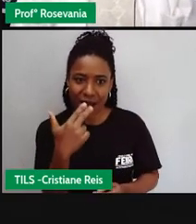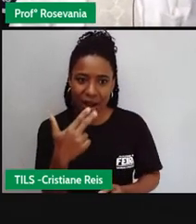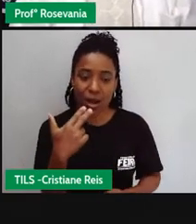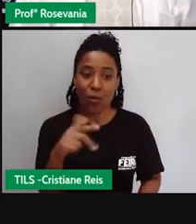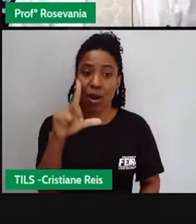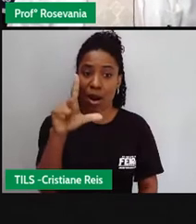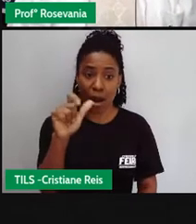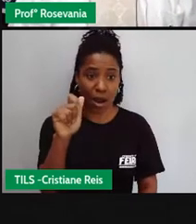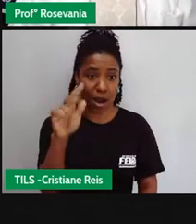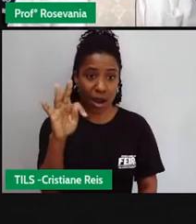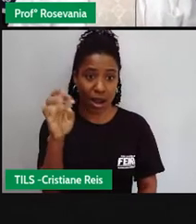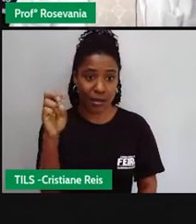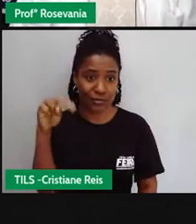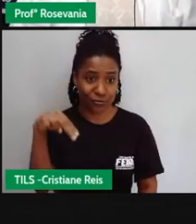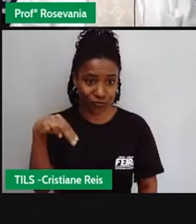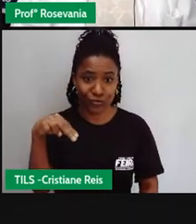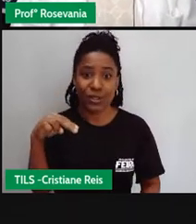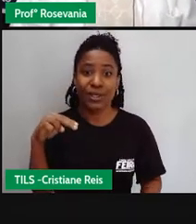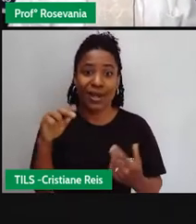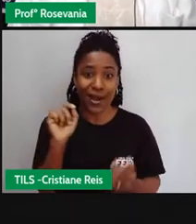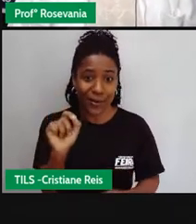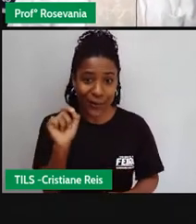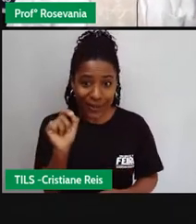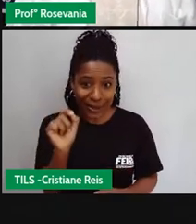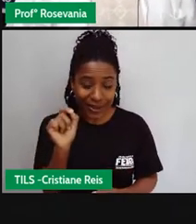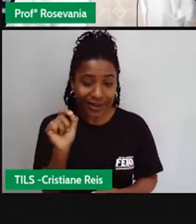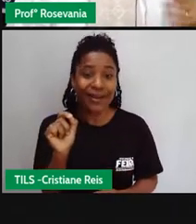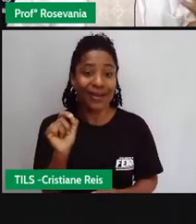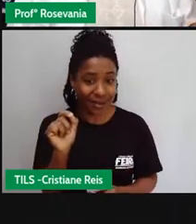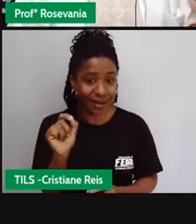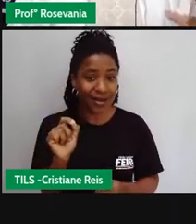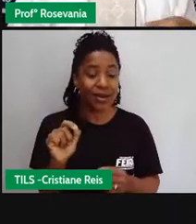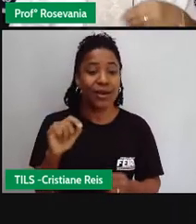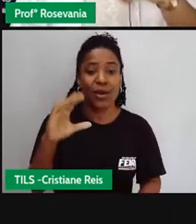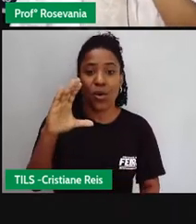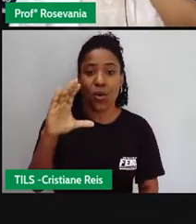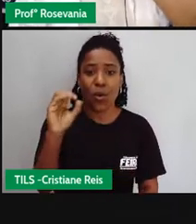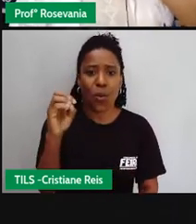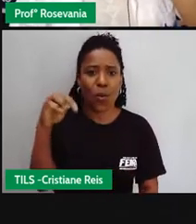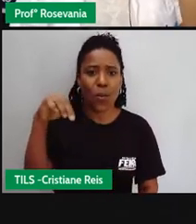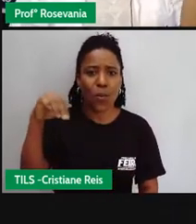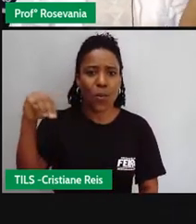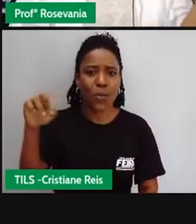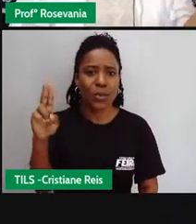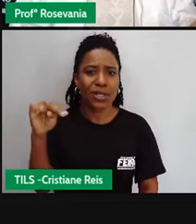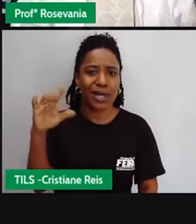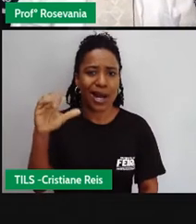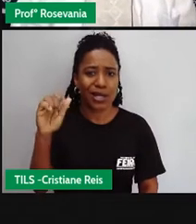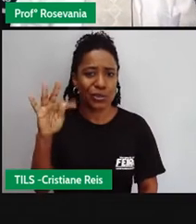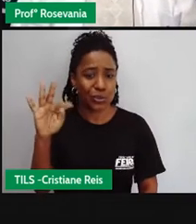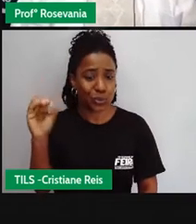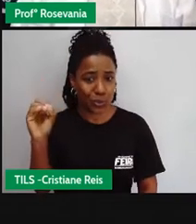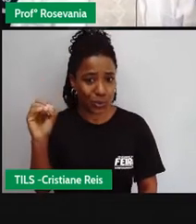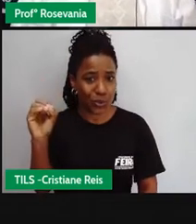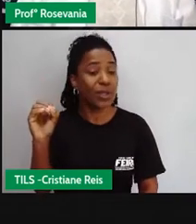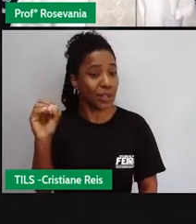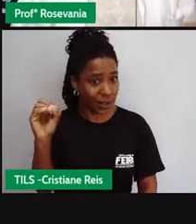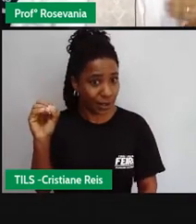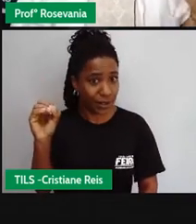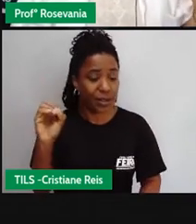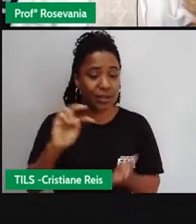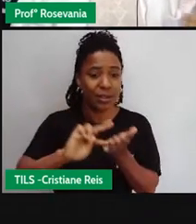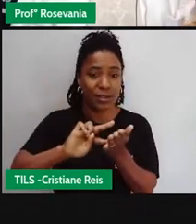português, que é comunicátio, em alguns dos dicionários, vocês vão encontrar comunicare, e